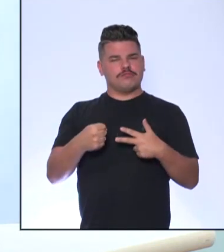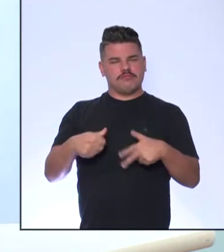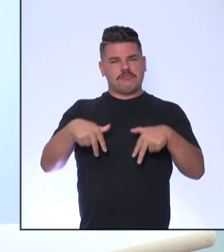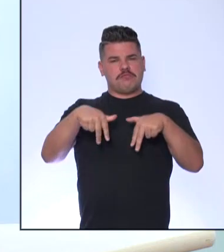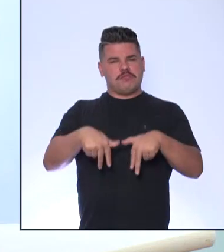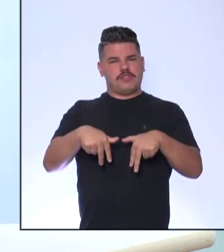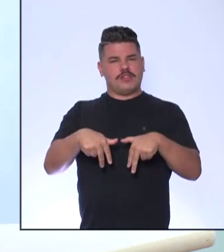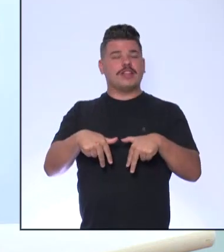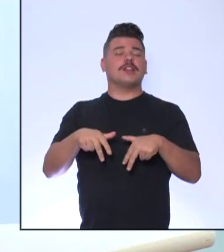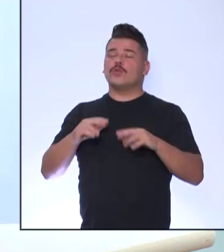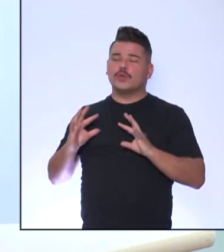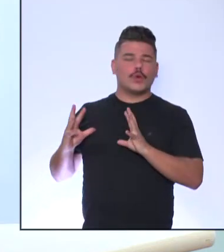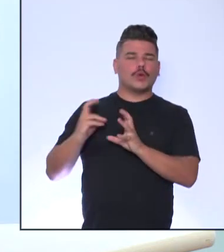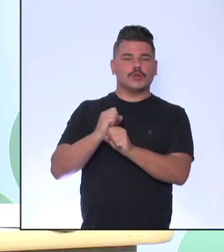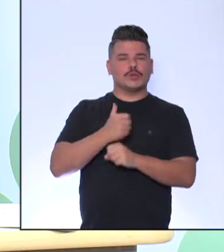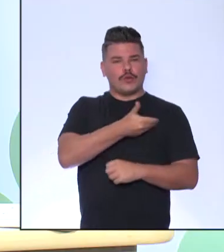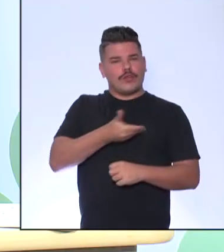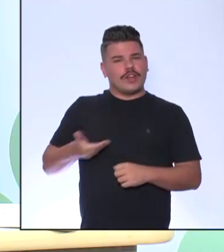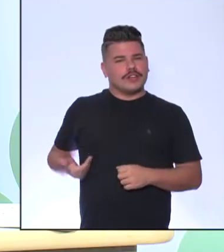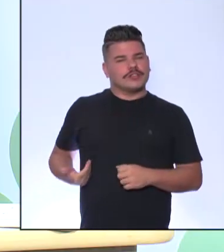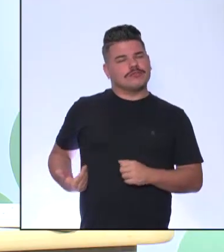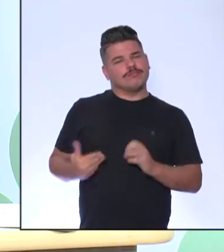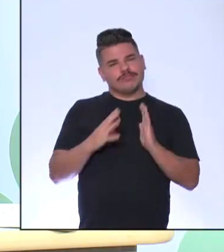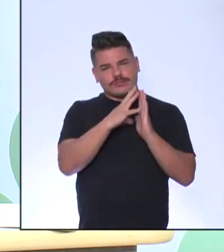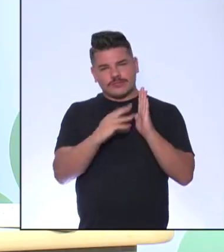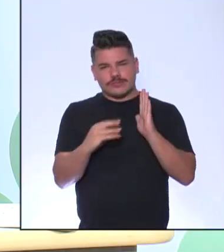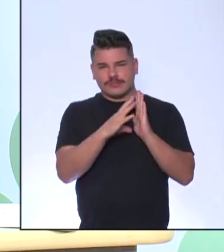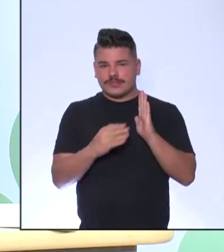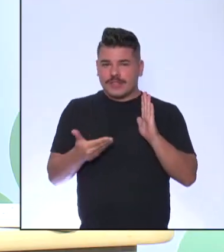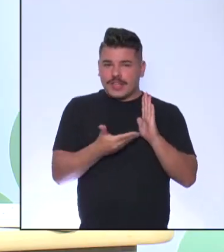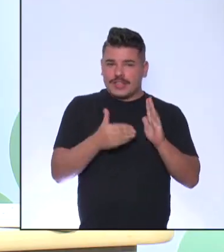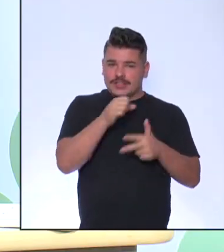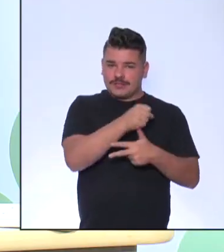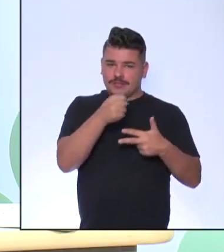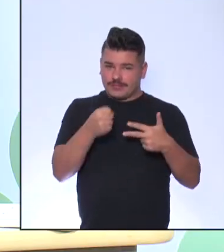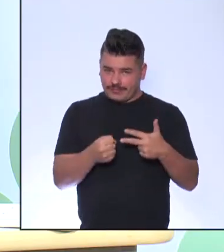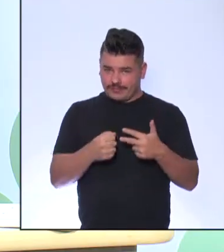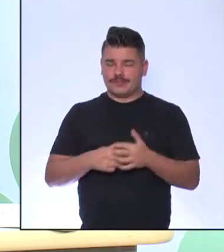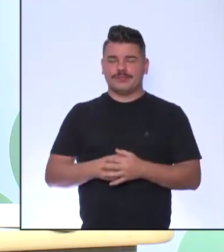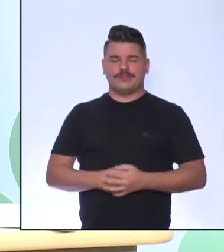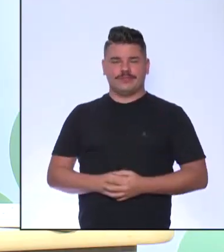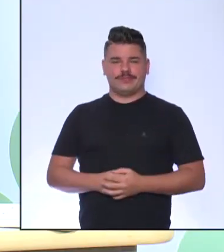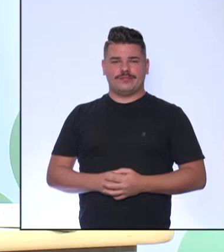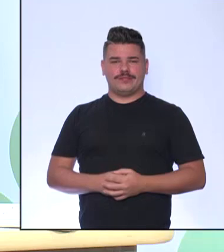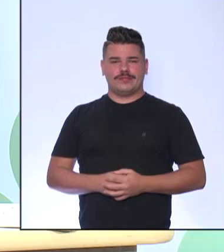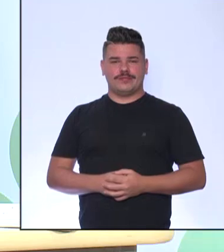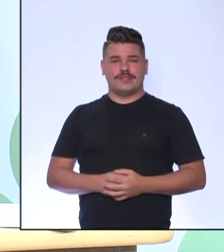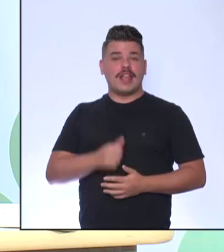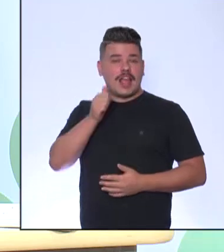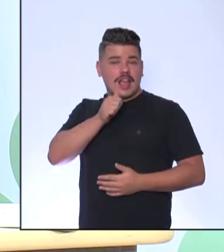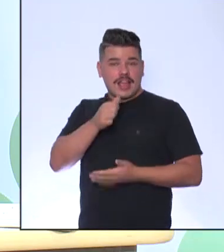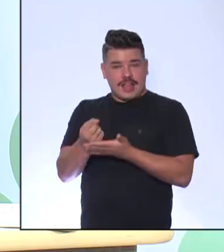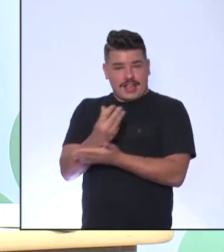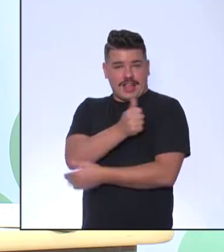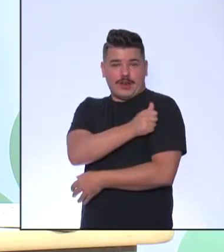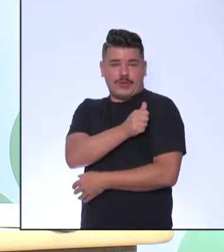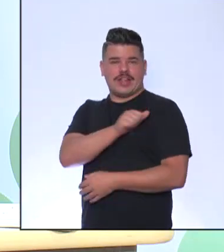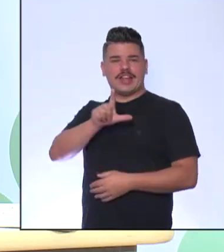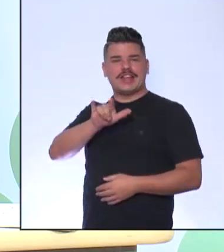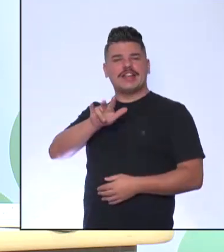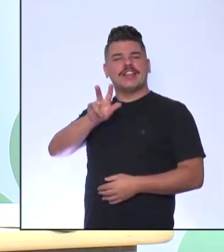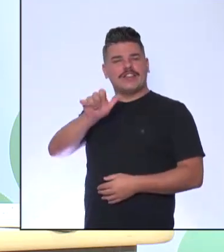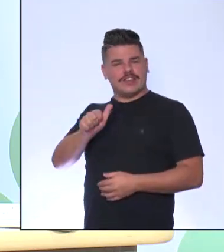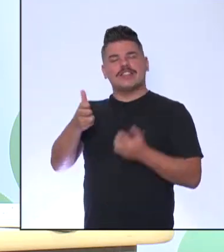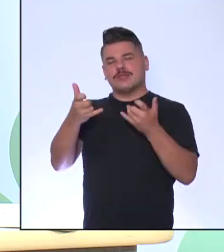vários governos Muito bem Inclusive a Lívia falou isso Que essa praça é a praça onde estão presentes Esses três